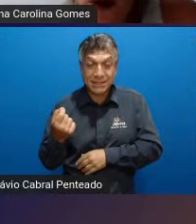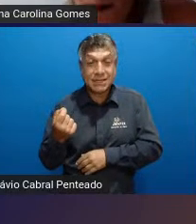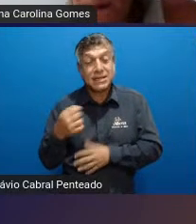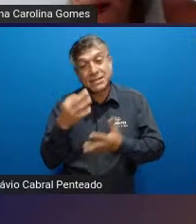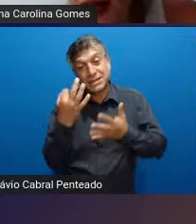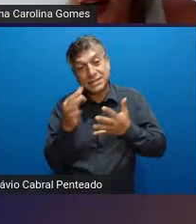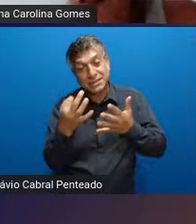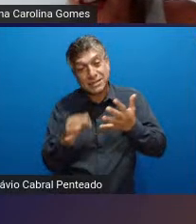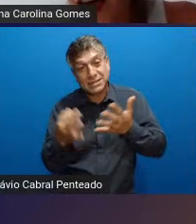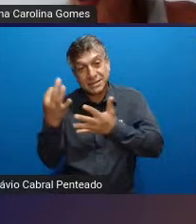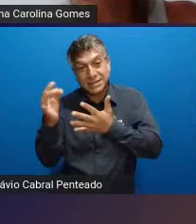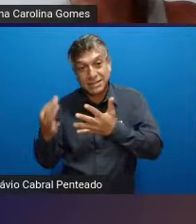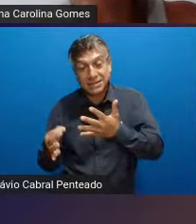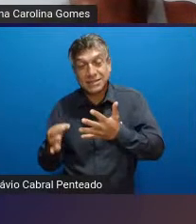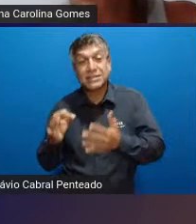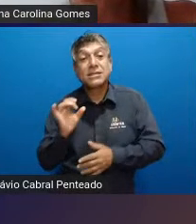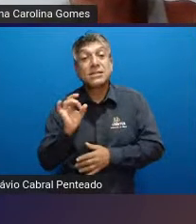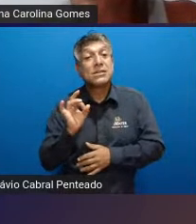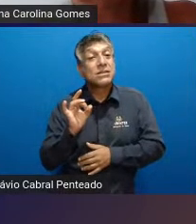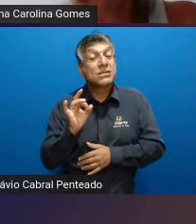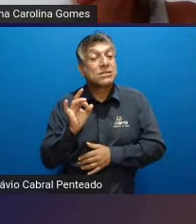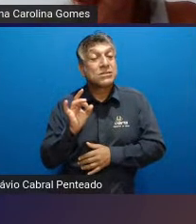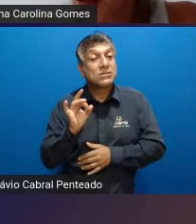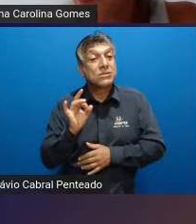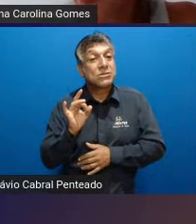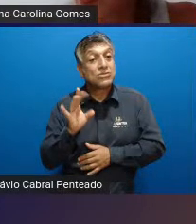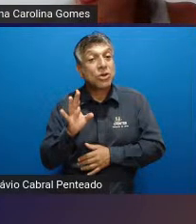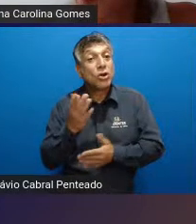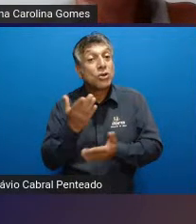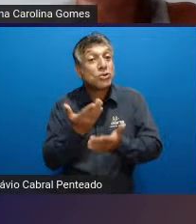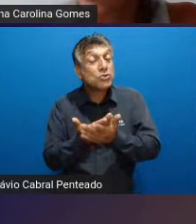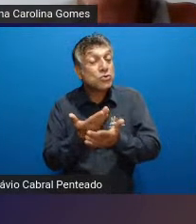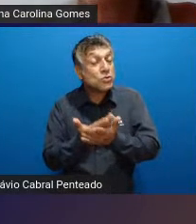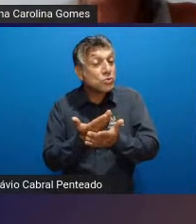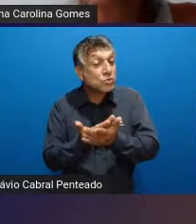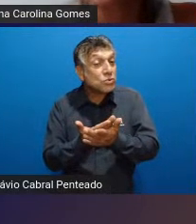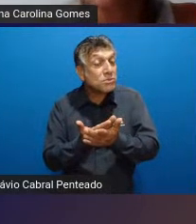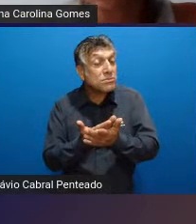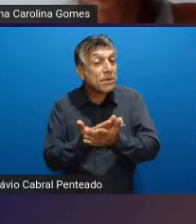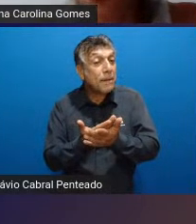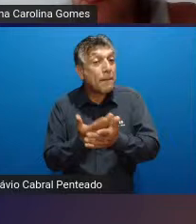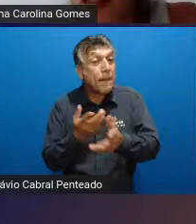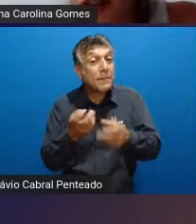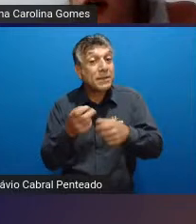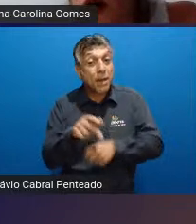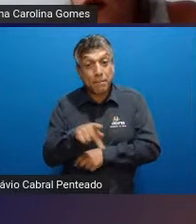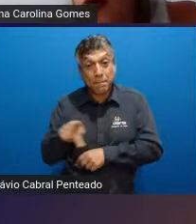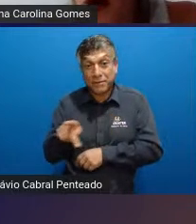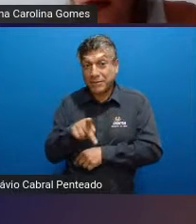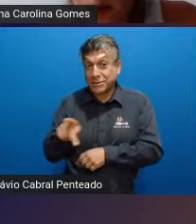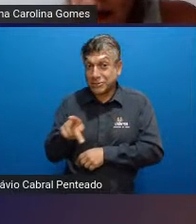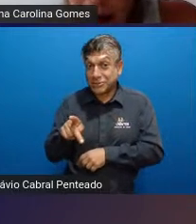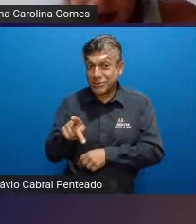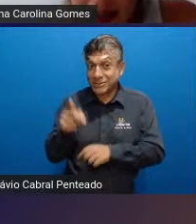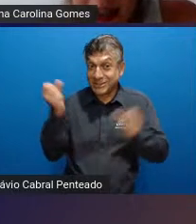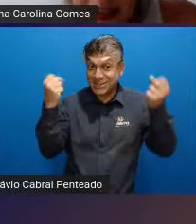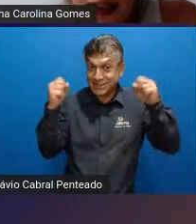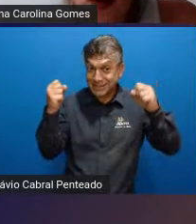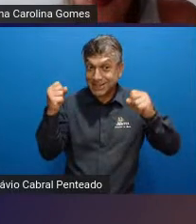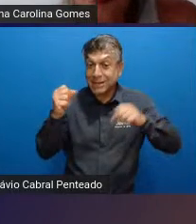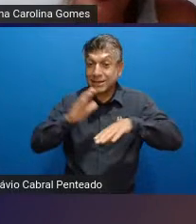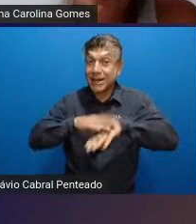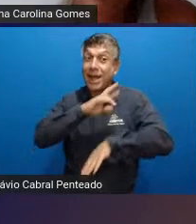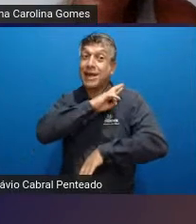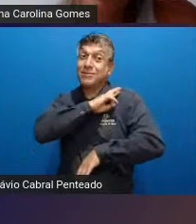feita só para avaliar os um estudo perdão feita só para avaliar os professores de educação física os próprios papéis